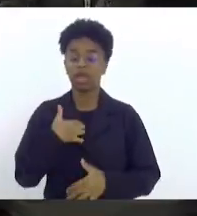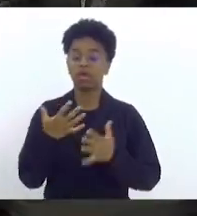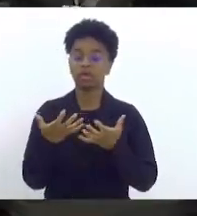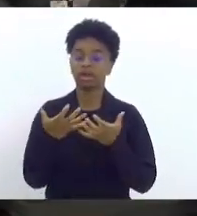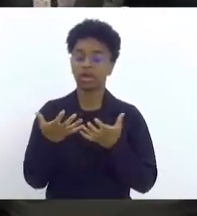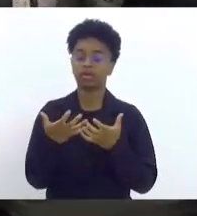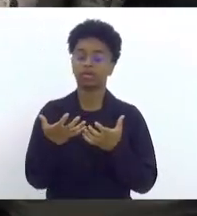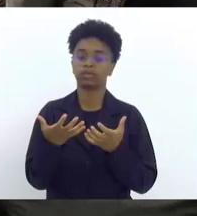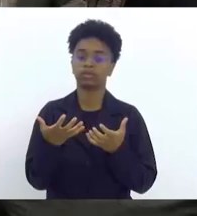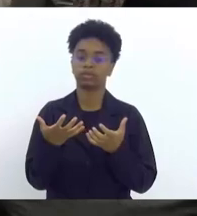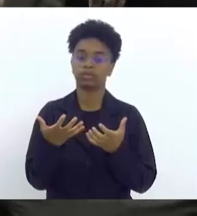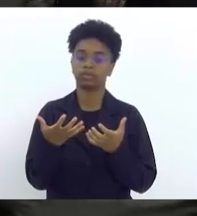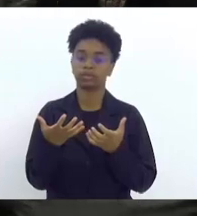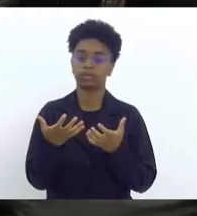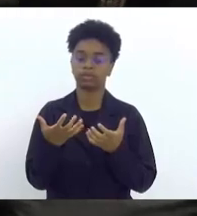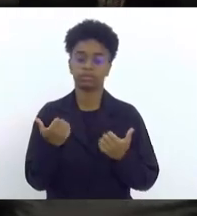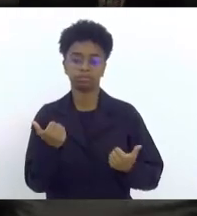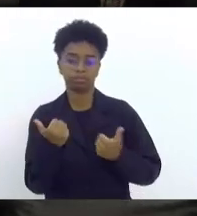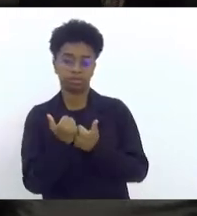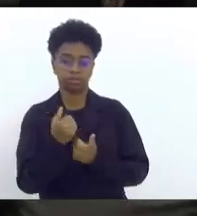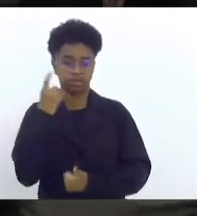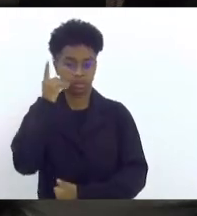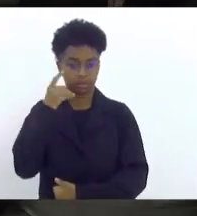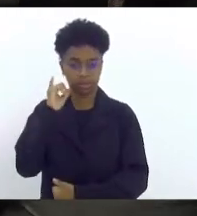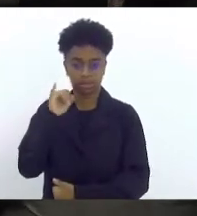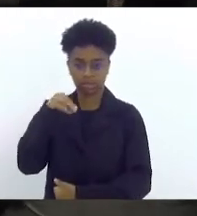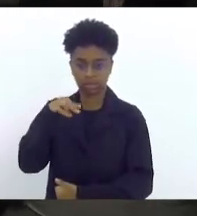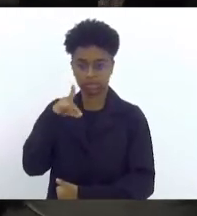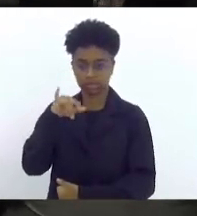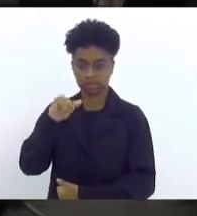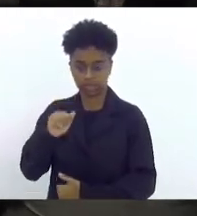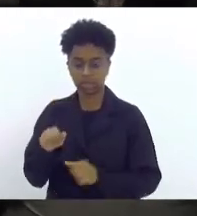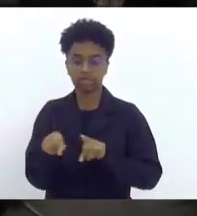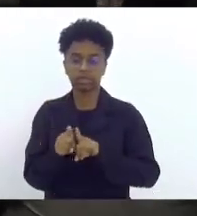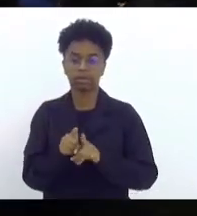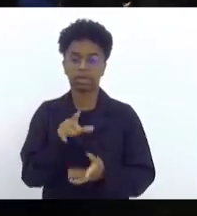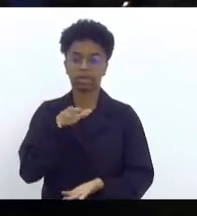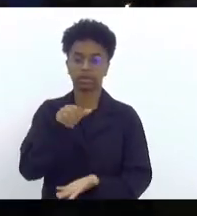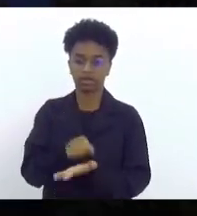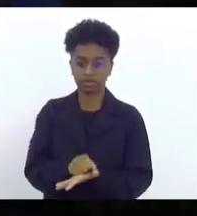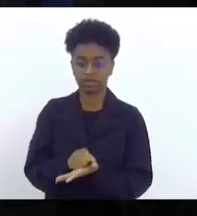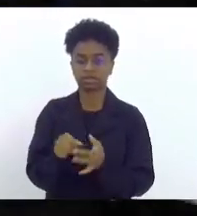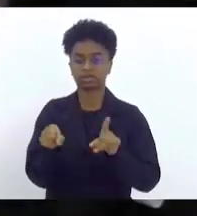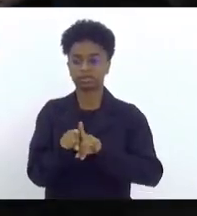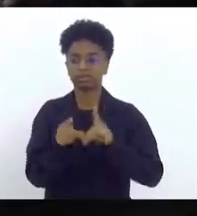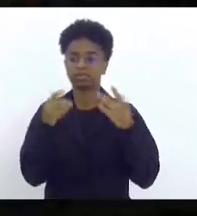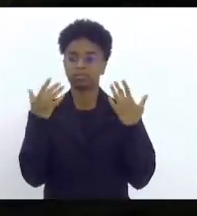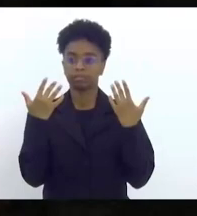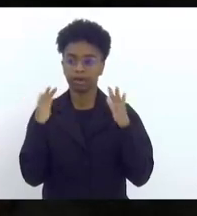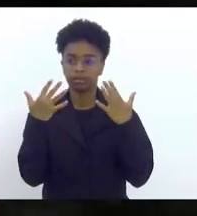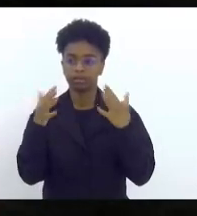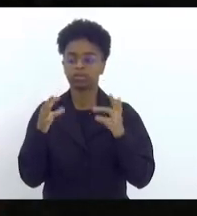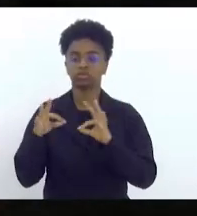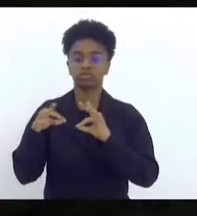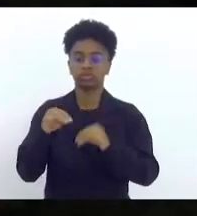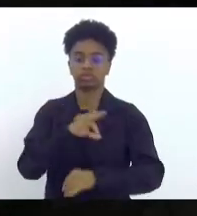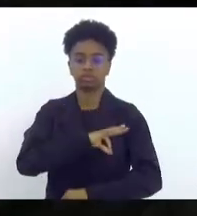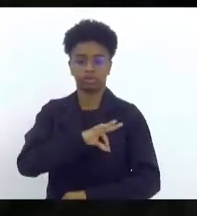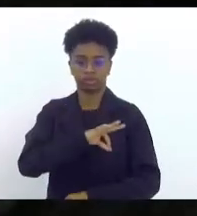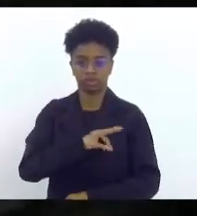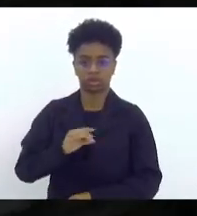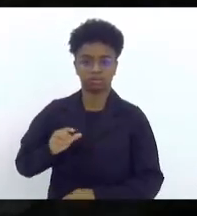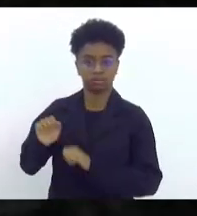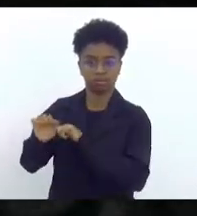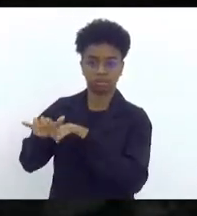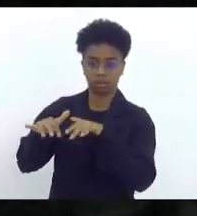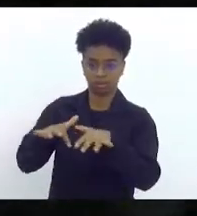o couro com a deputada Índia, registrar e parabenizar os policiais do BOPE presente,